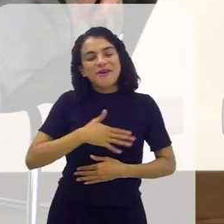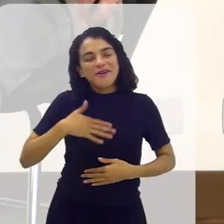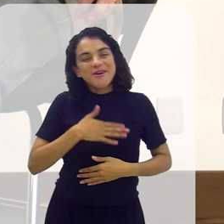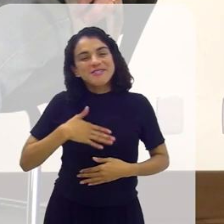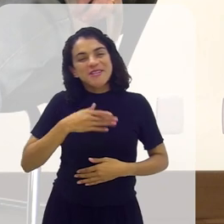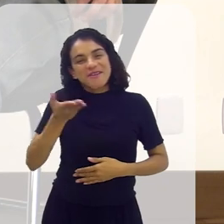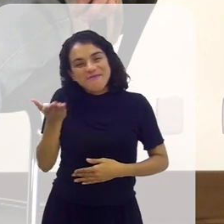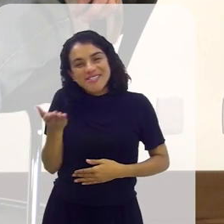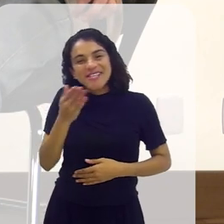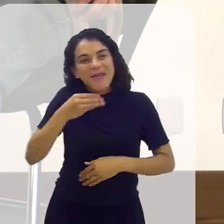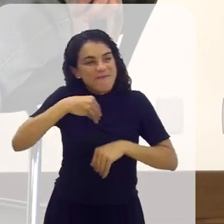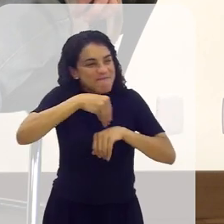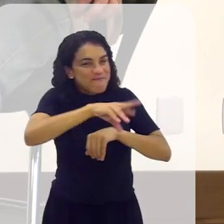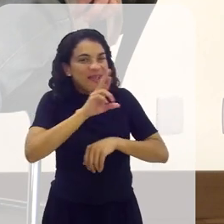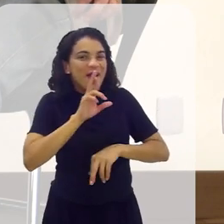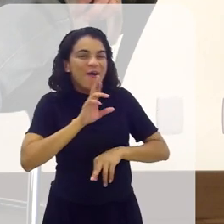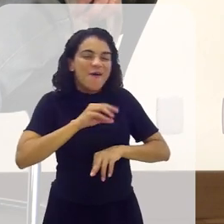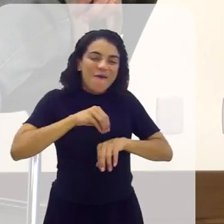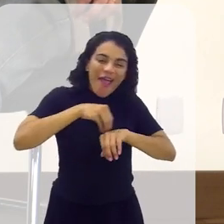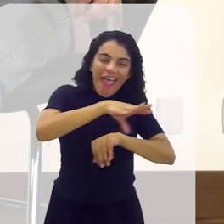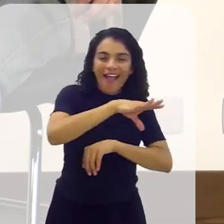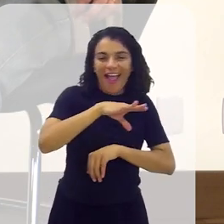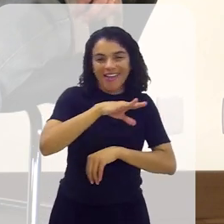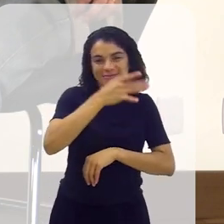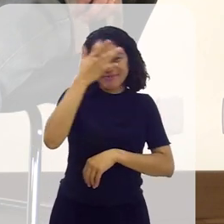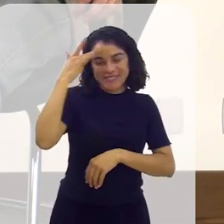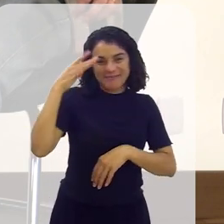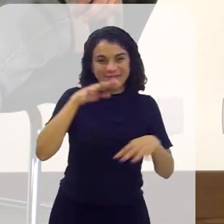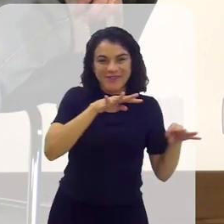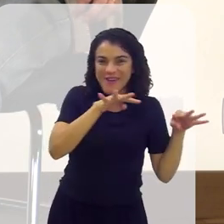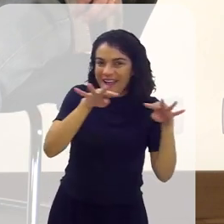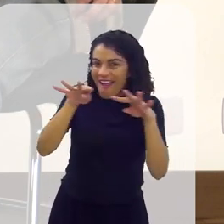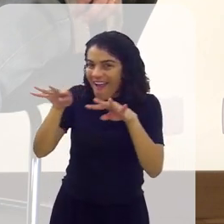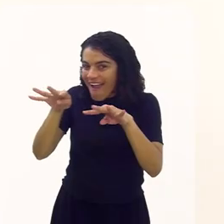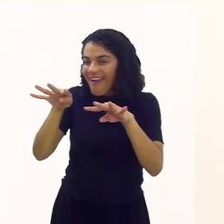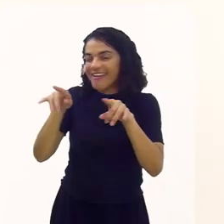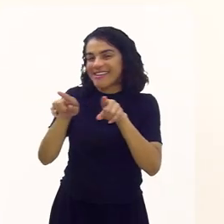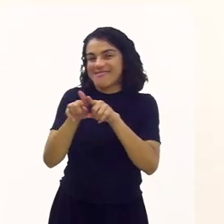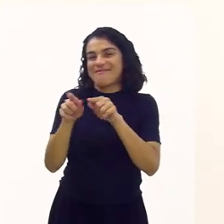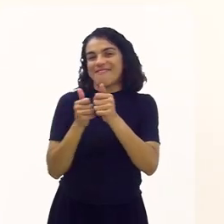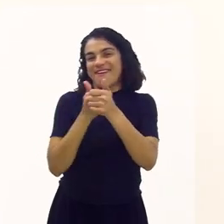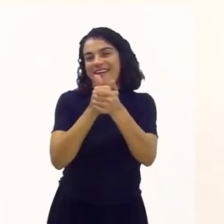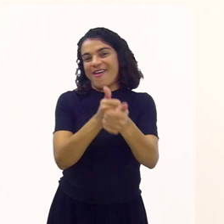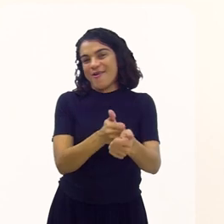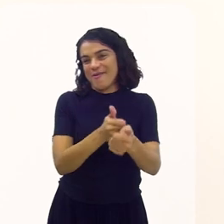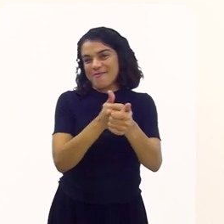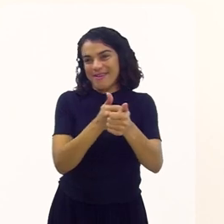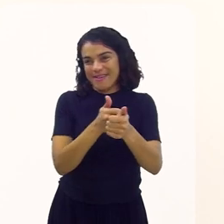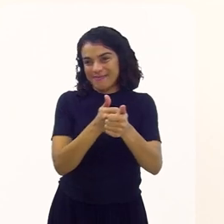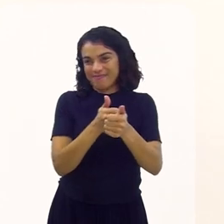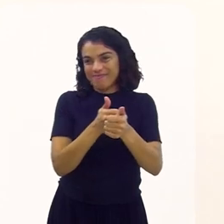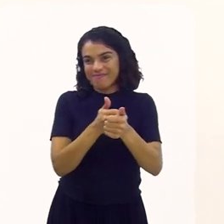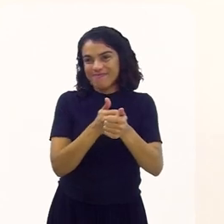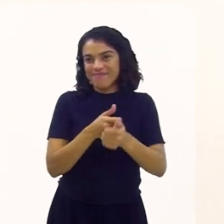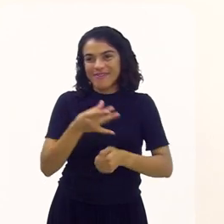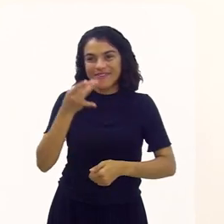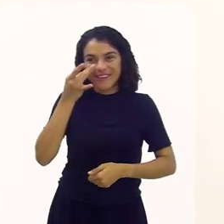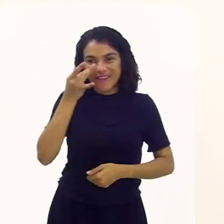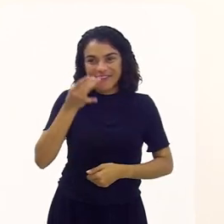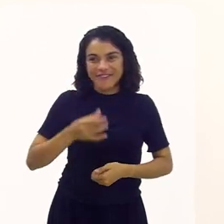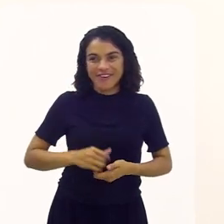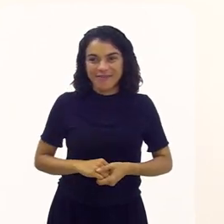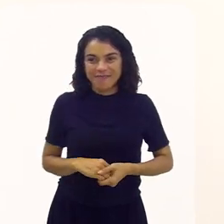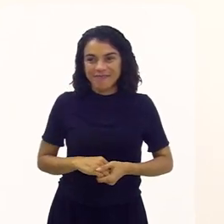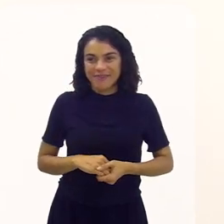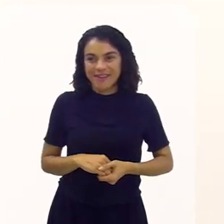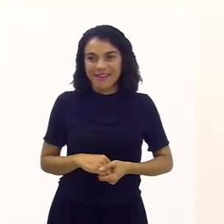E eu gostaria que você deixasse um recado para o pessoal que vai estar acompanhando a gente, que a gente vai estar lá com transmissão